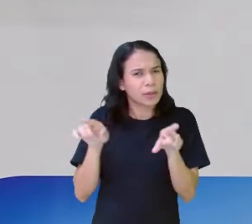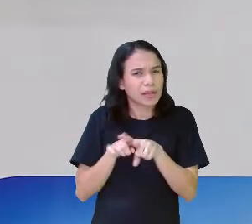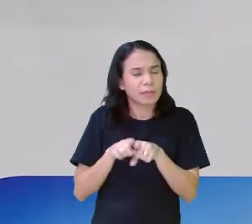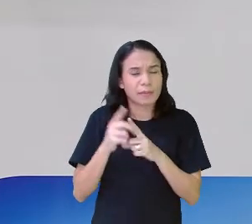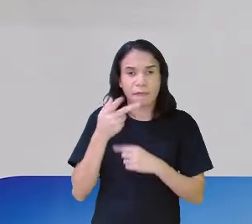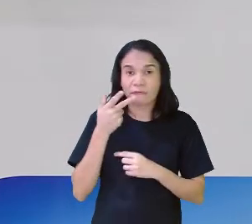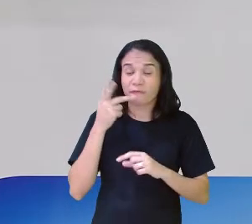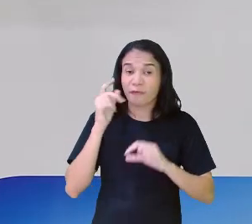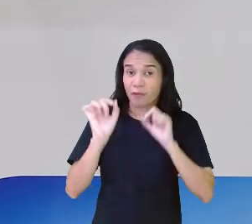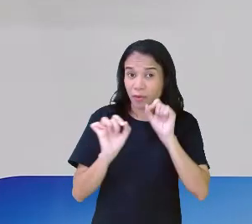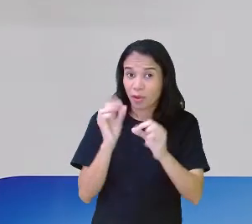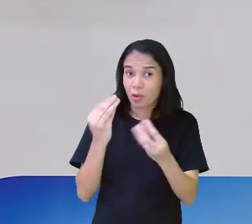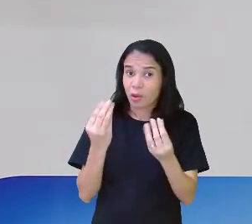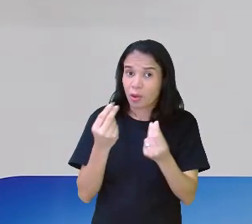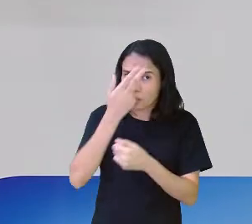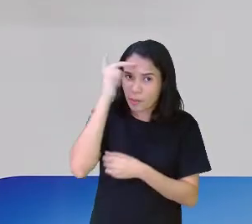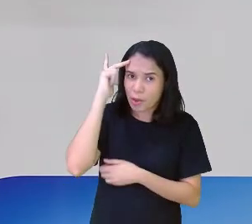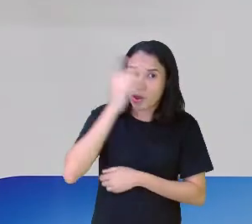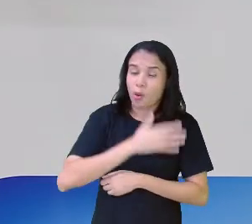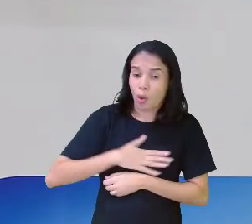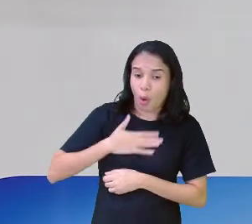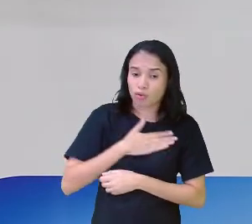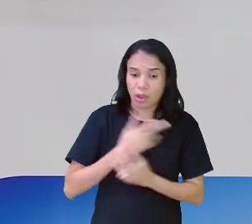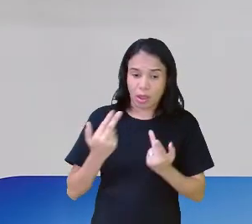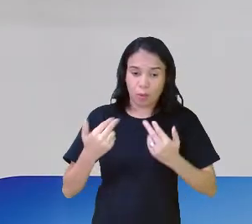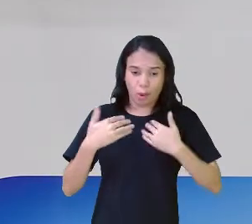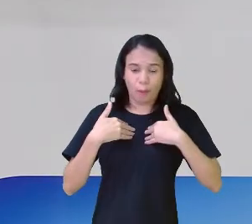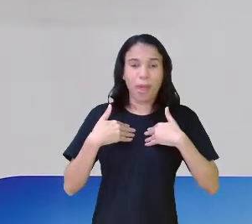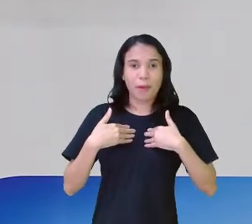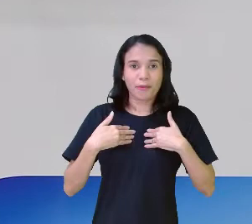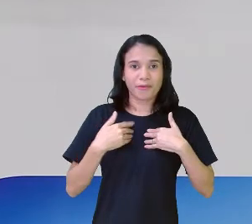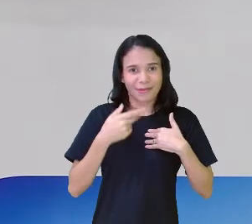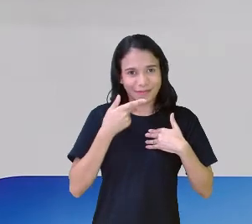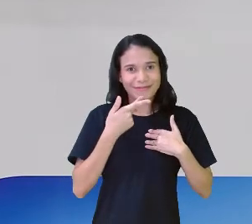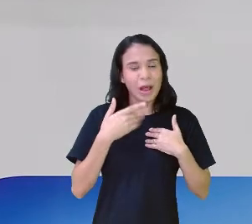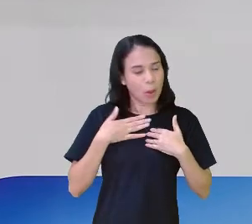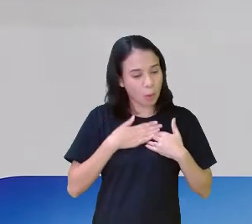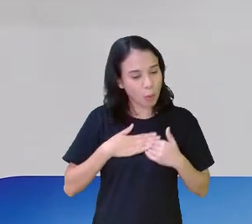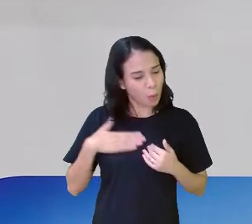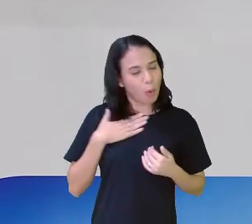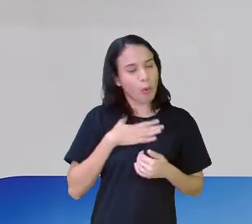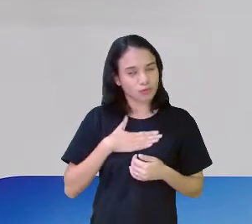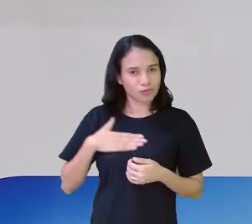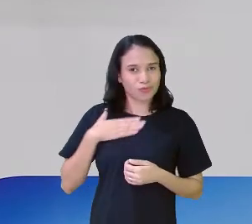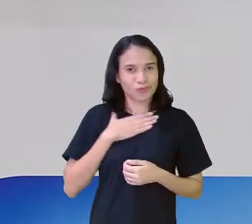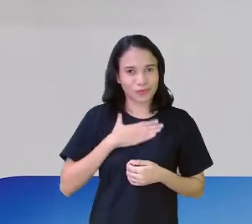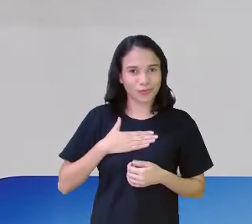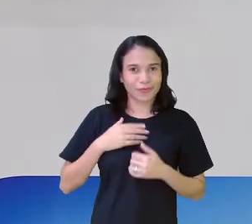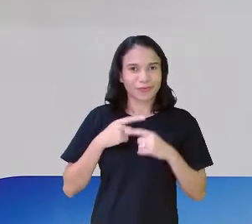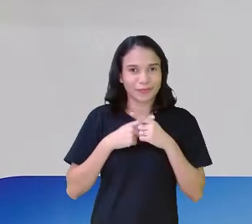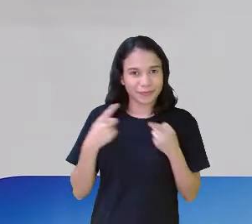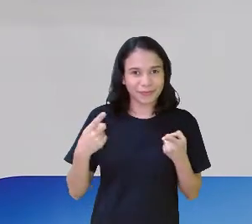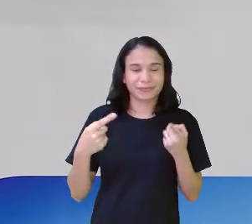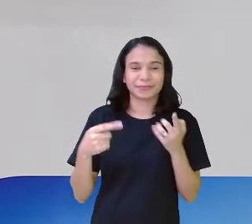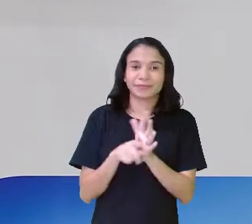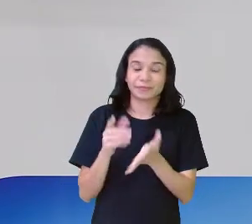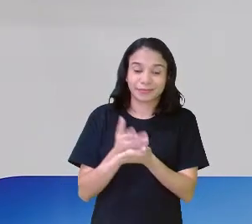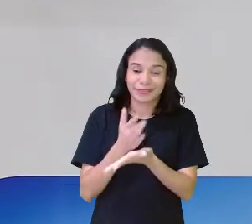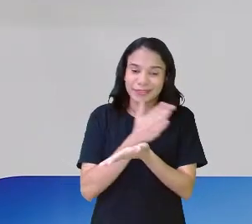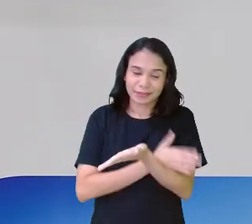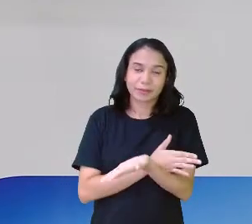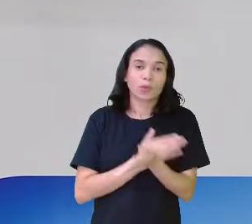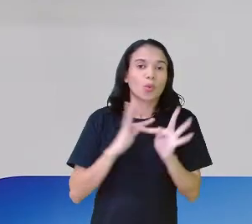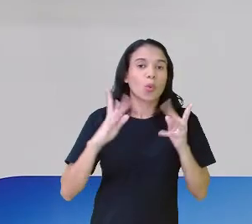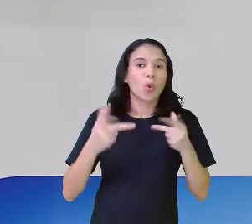informação, né? Que muitas pessoas gostam do jogo como ele. Então, ele diz que gosta do jogo. Mas daí para trás,